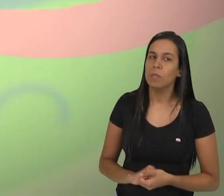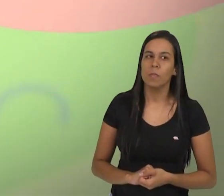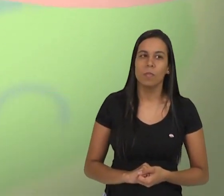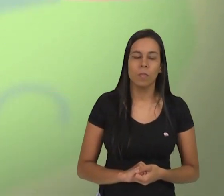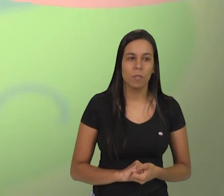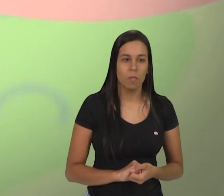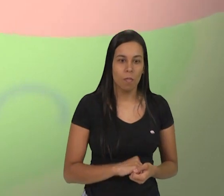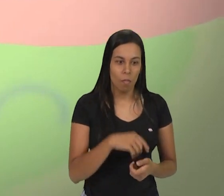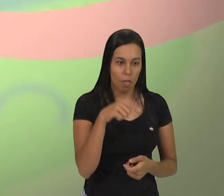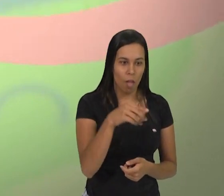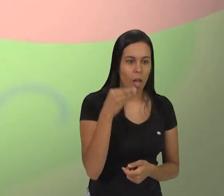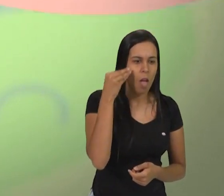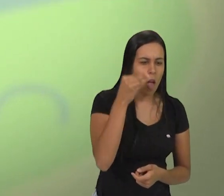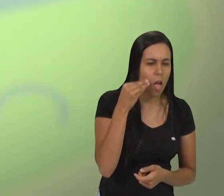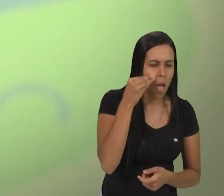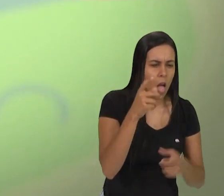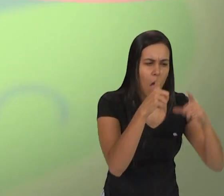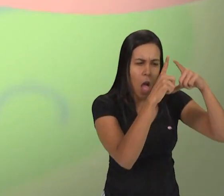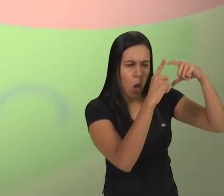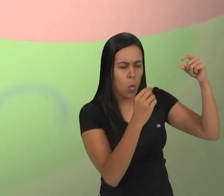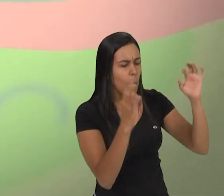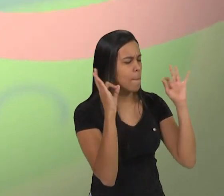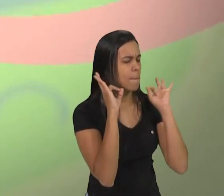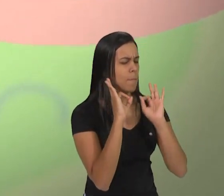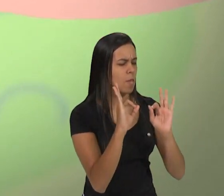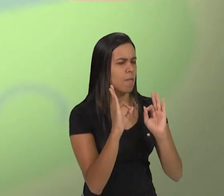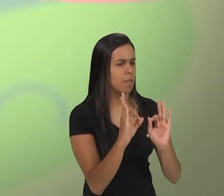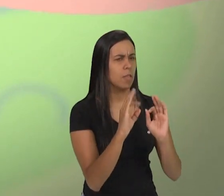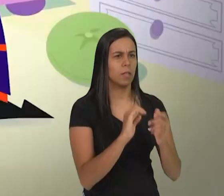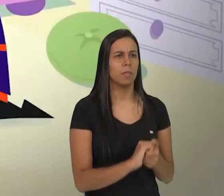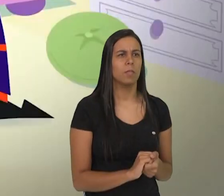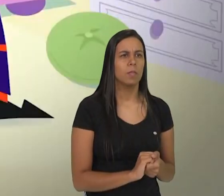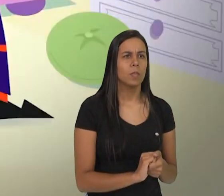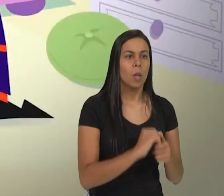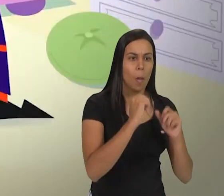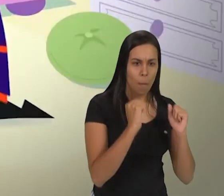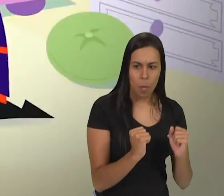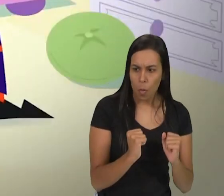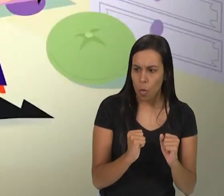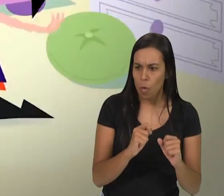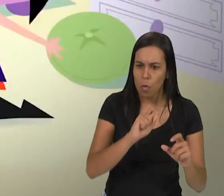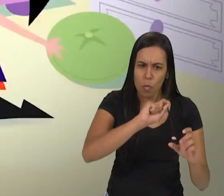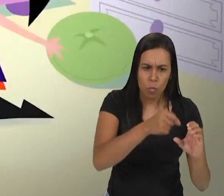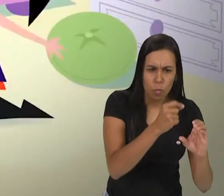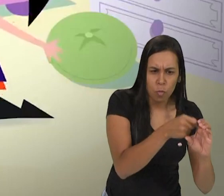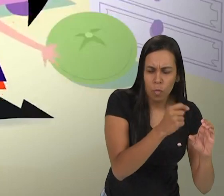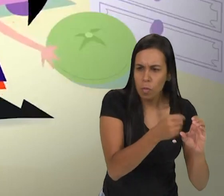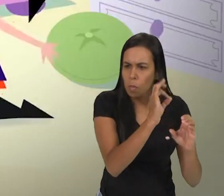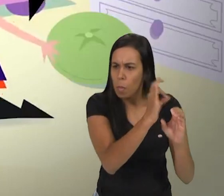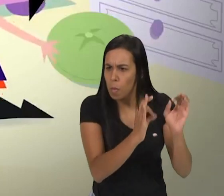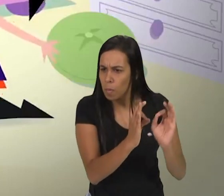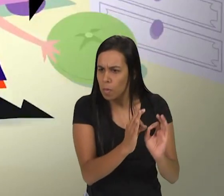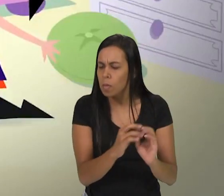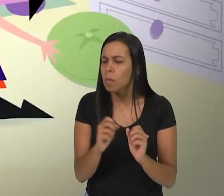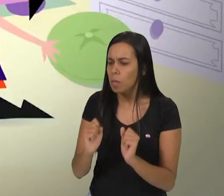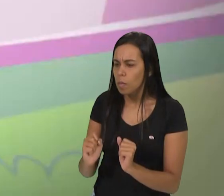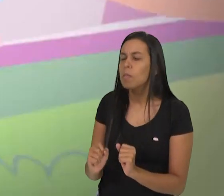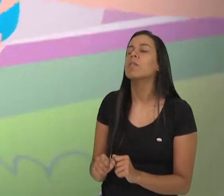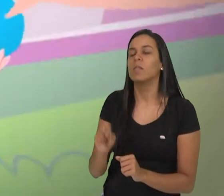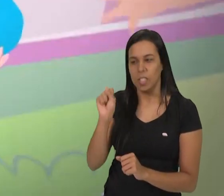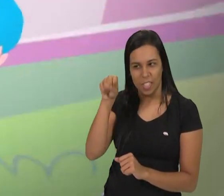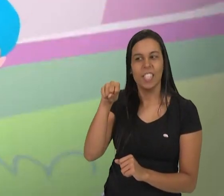A lua do nosso experimento Tá perfeita Pronto pra fazer os buracos Cientista Júpiter